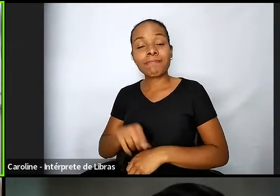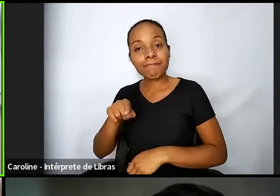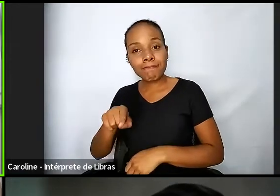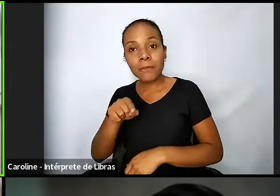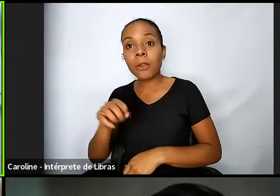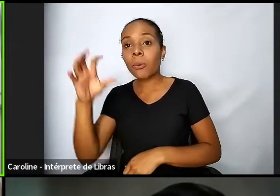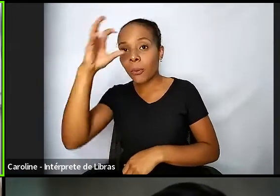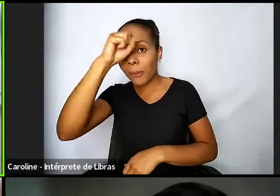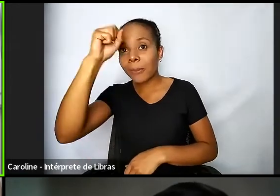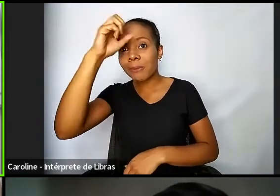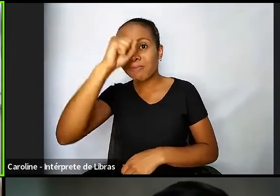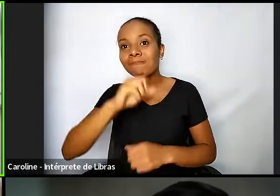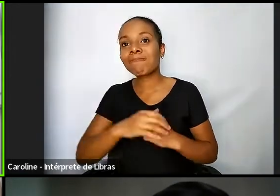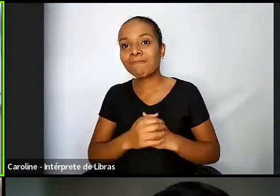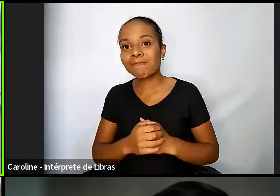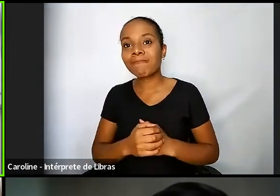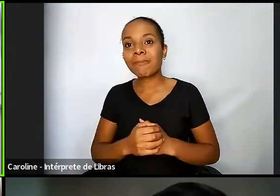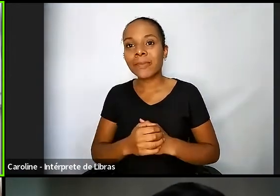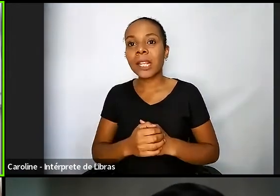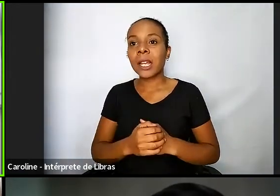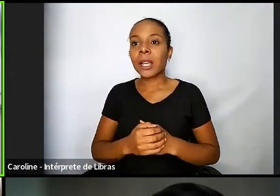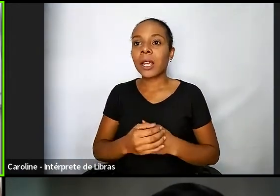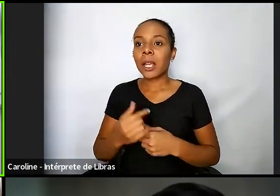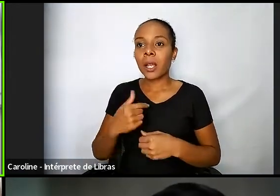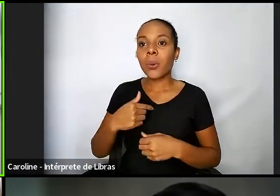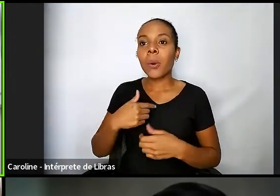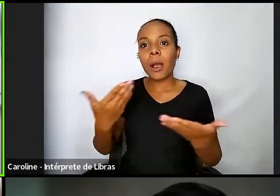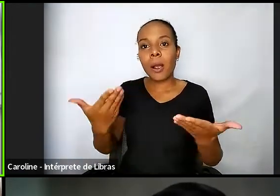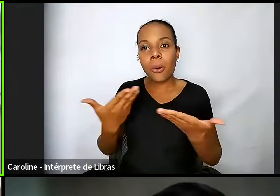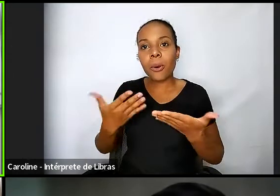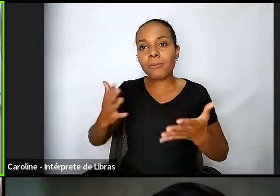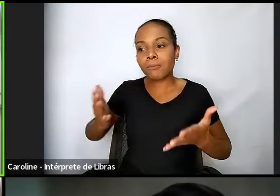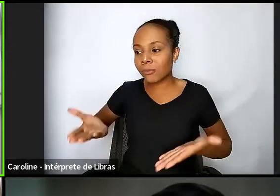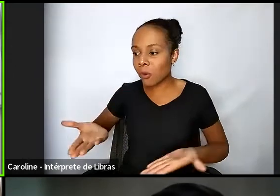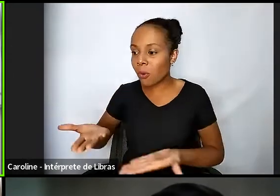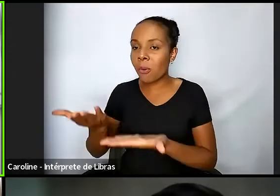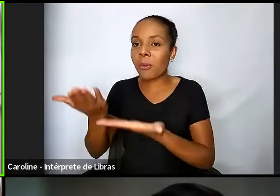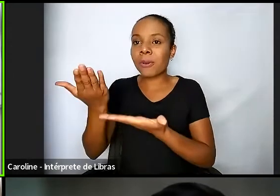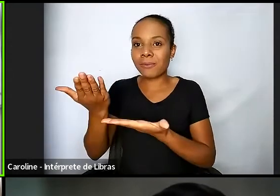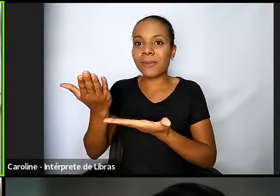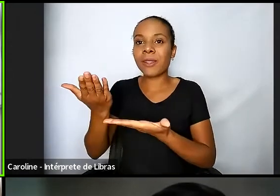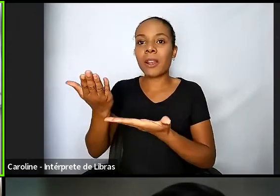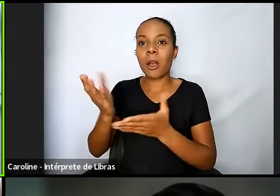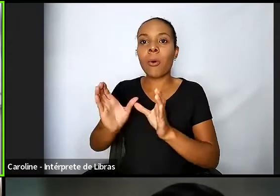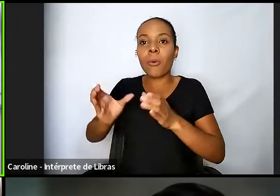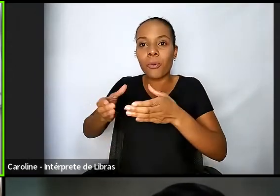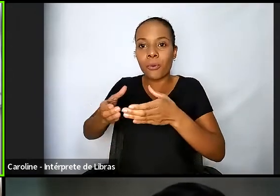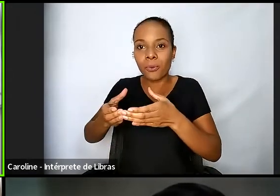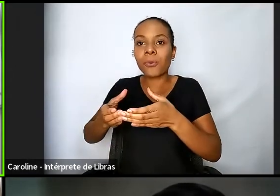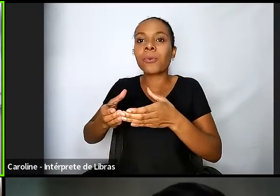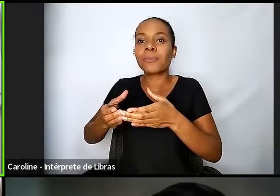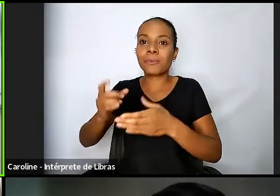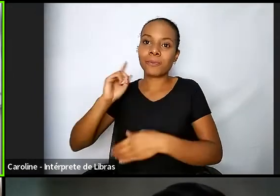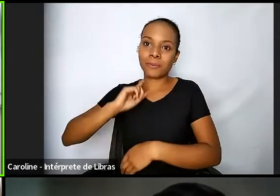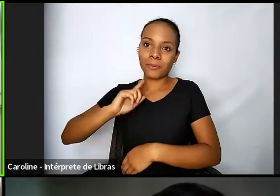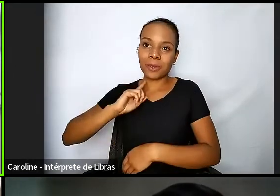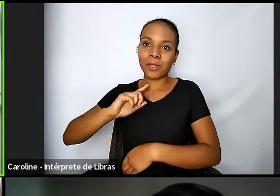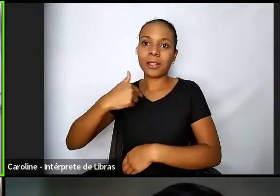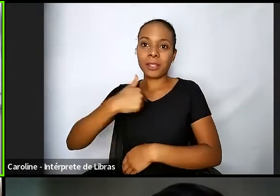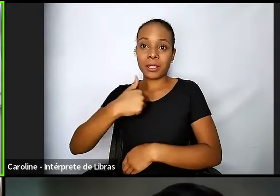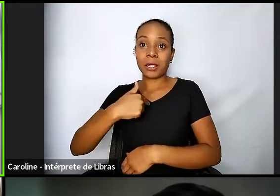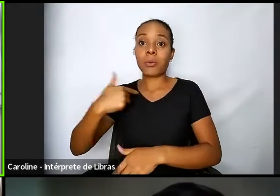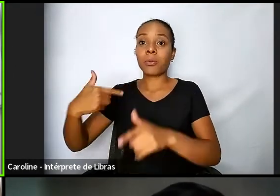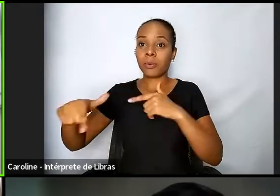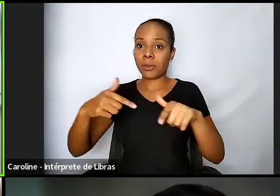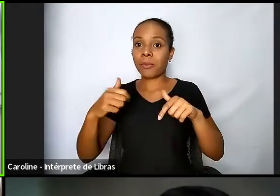rua do respeito e a quem eu rendo todas as minhas homenagens também esse coletivo aqui de Minas que eu faço parte em que